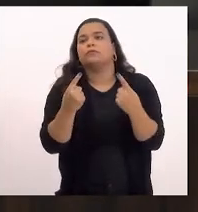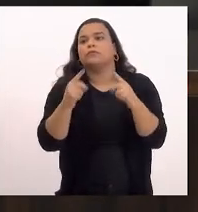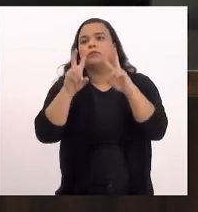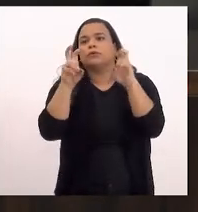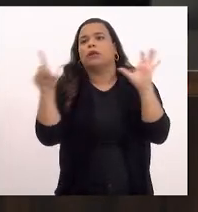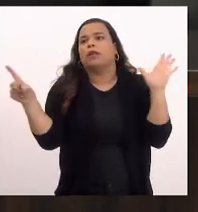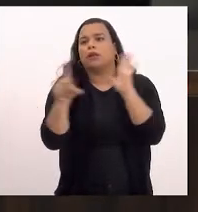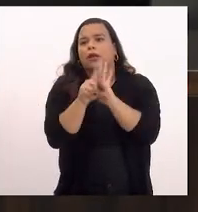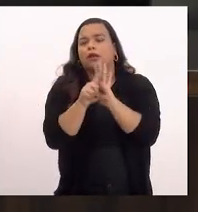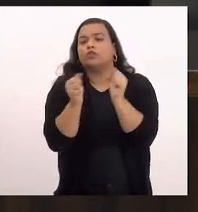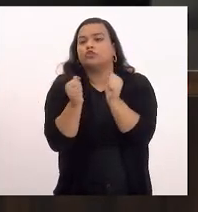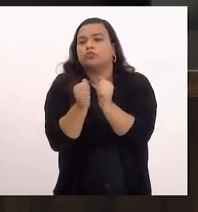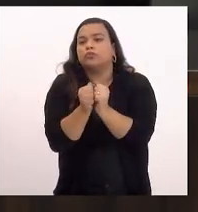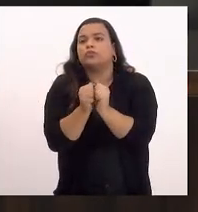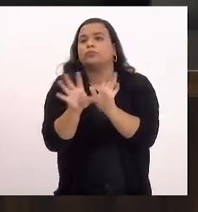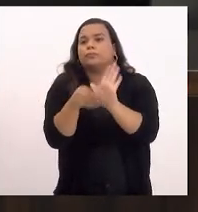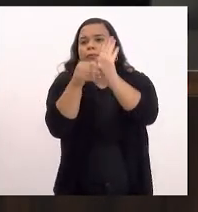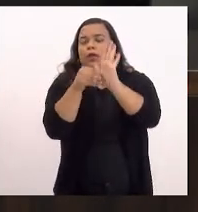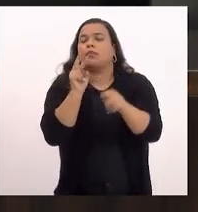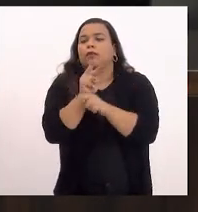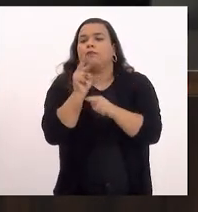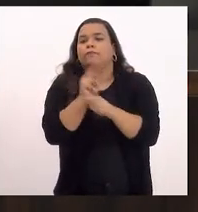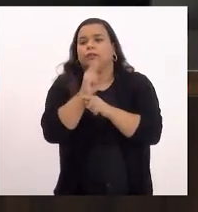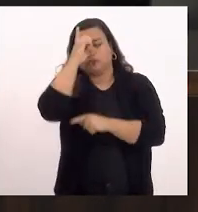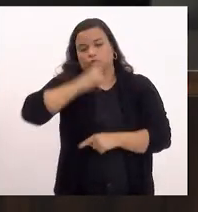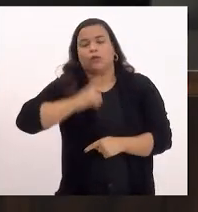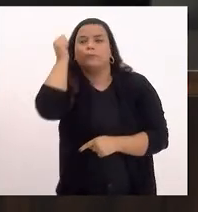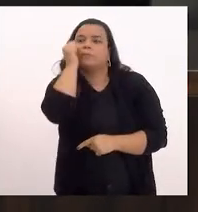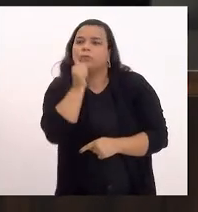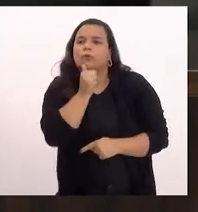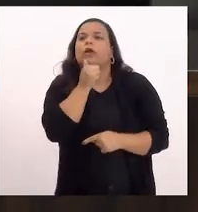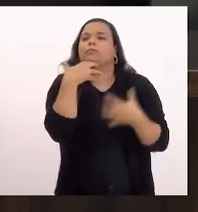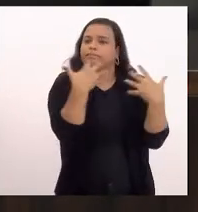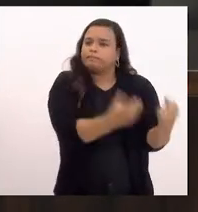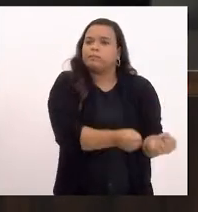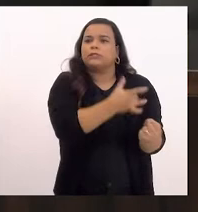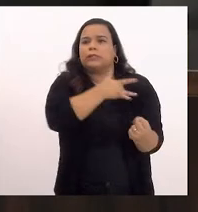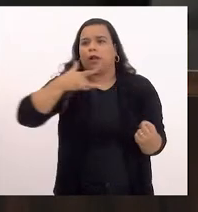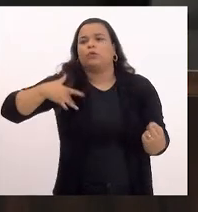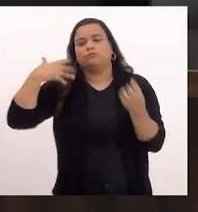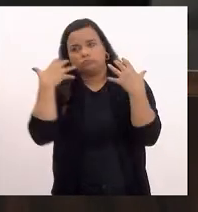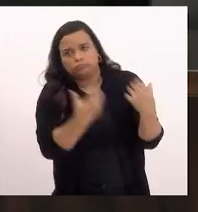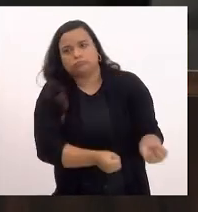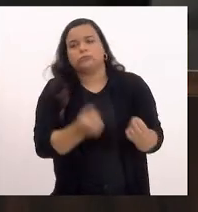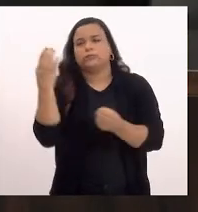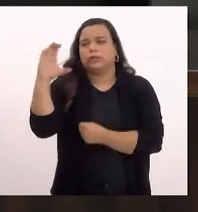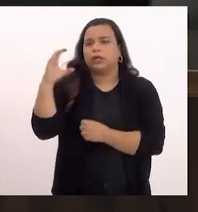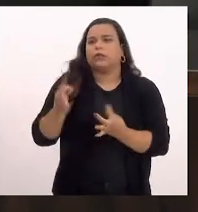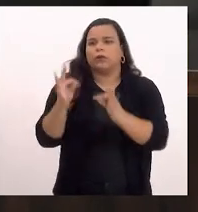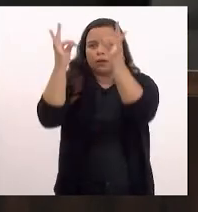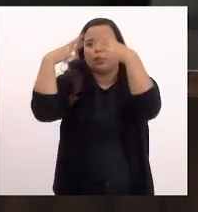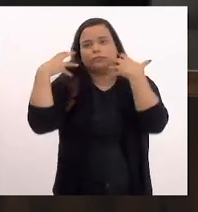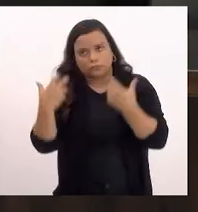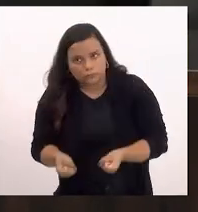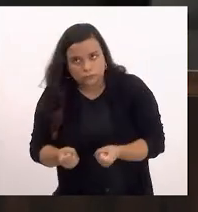com emendas. Defesa do direito da mulher, favorável. De saúde, favorável. De ciência e tecnologia, favorável. De orçamento,